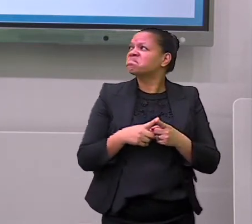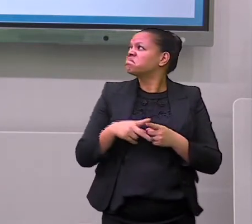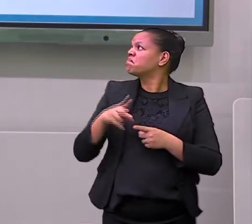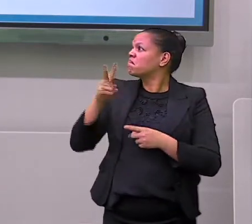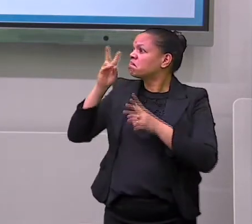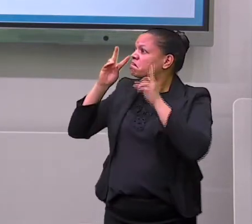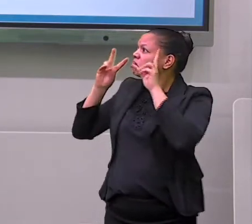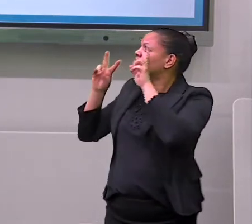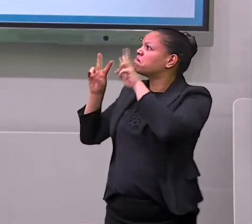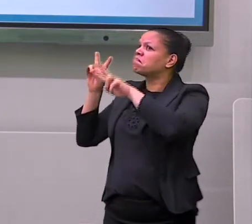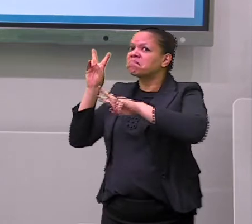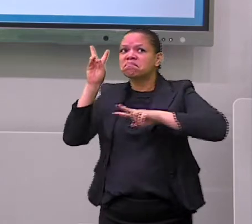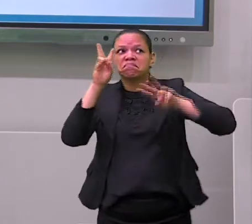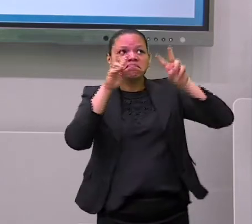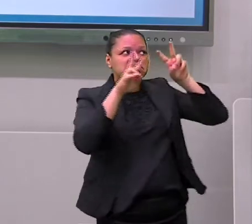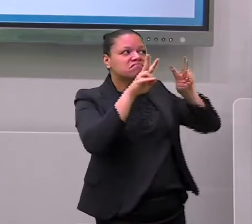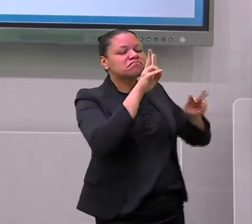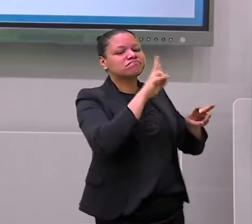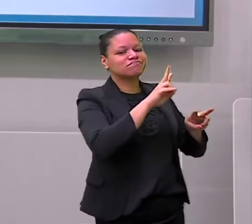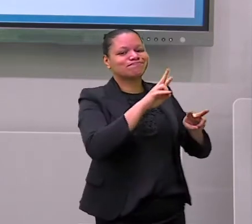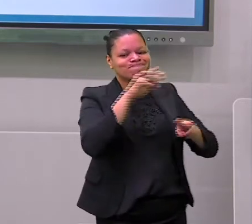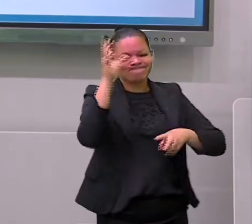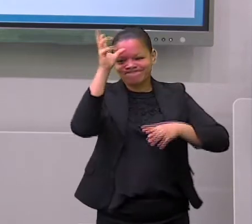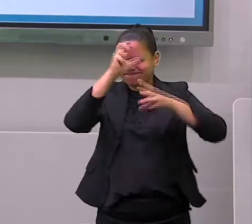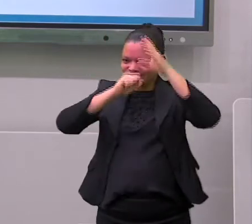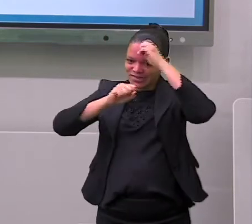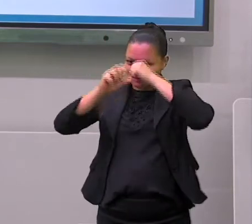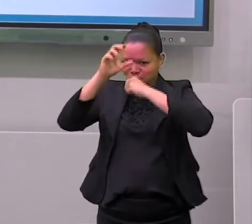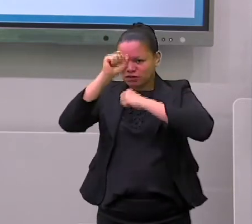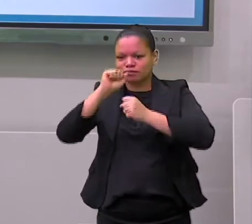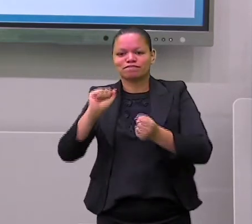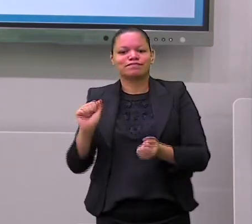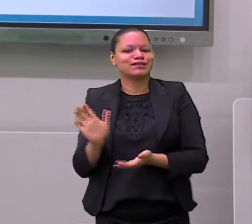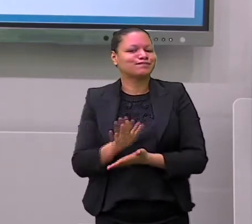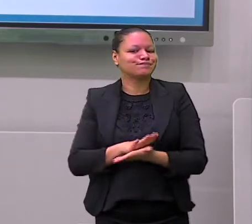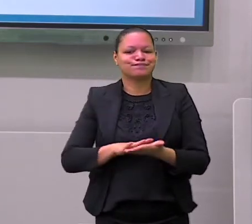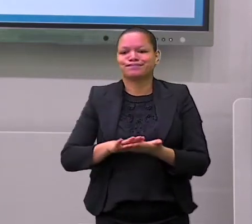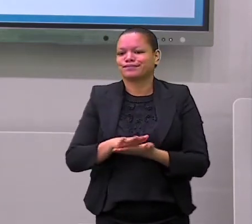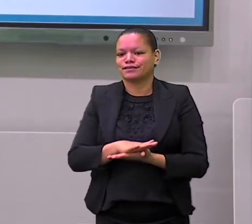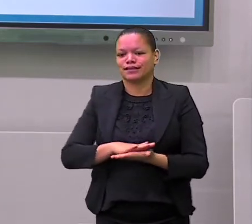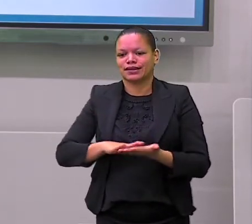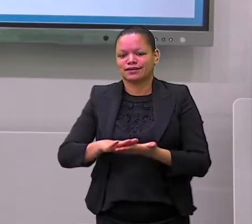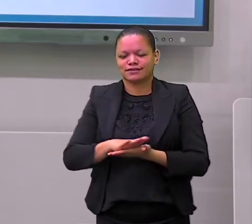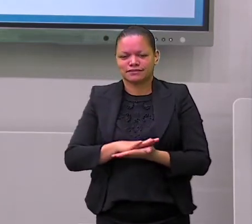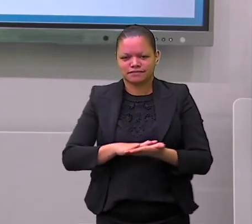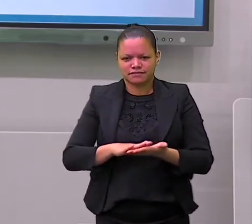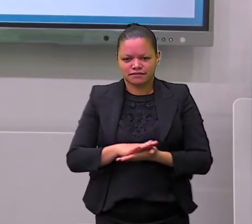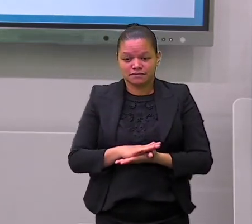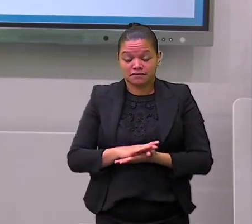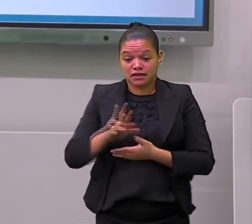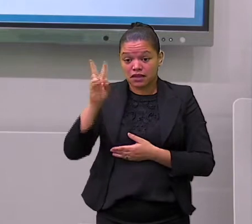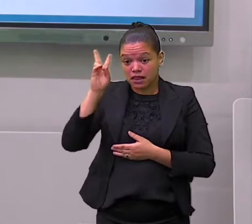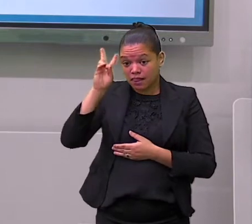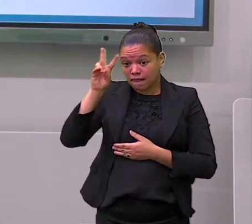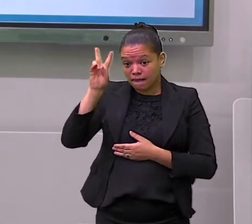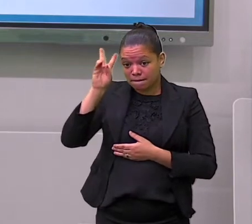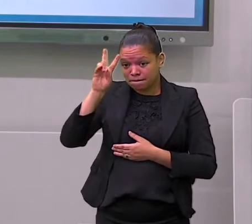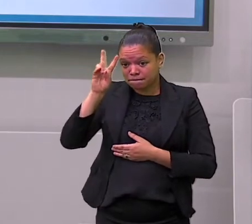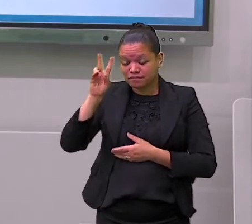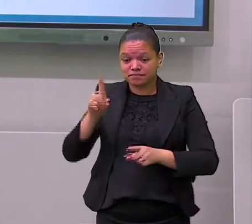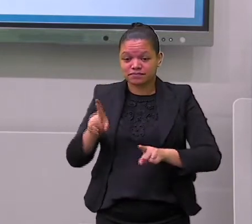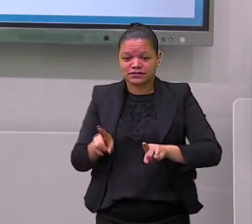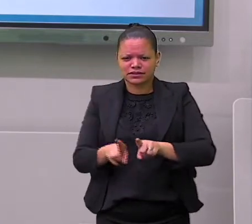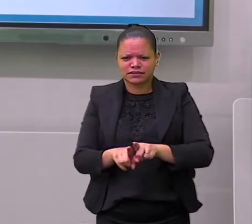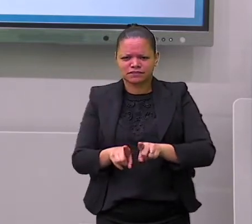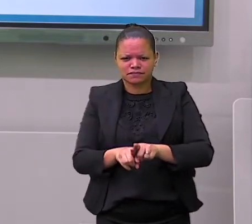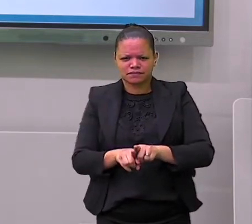o aprendizado vai ser bem menor. E lembre-se, o aprendizado é